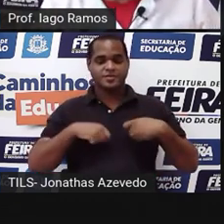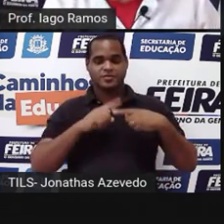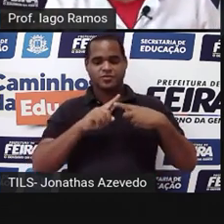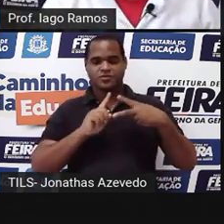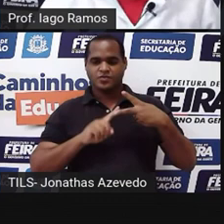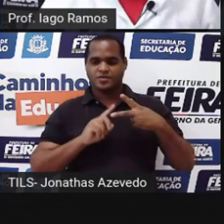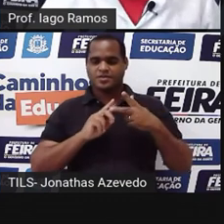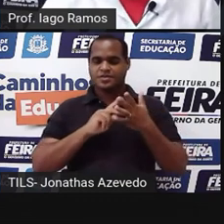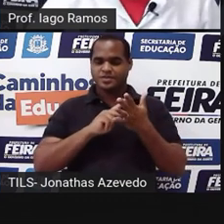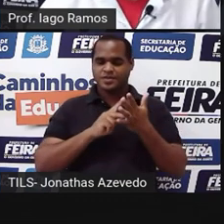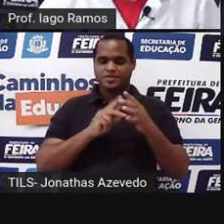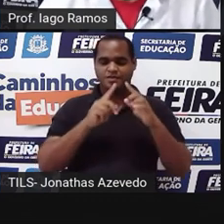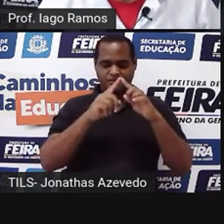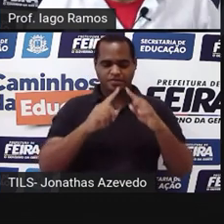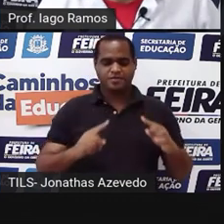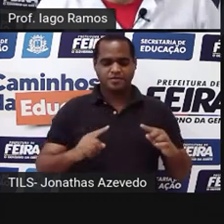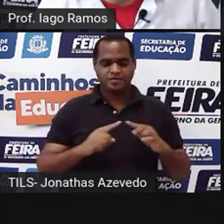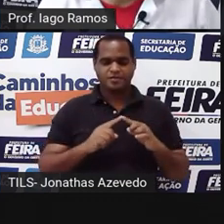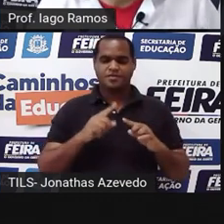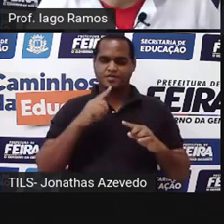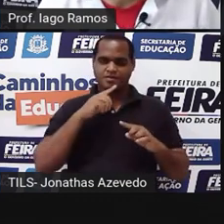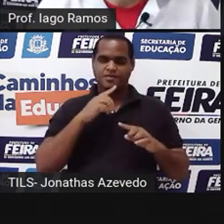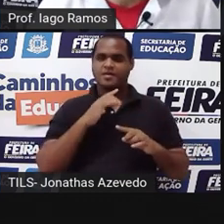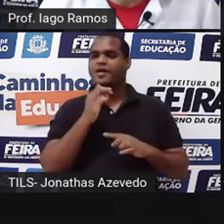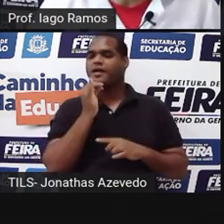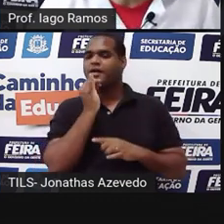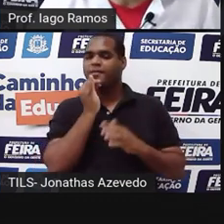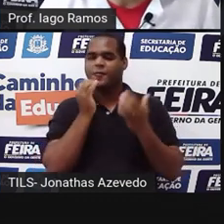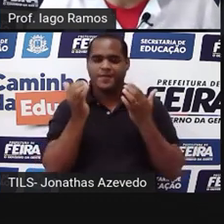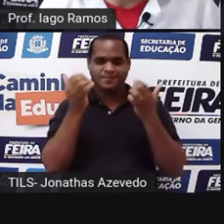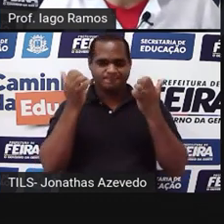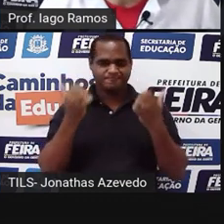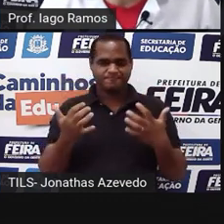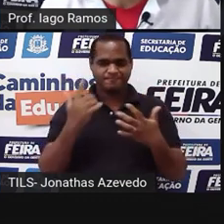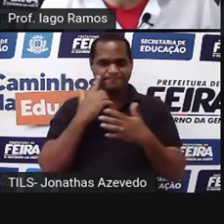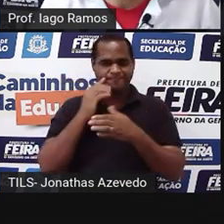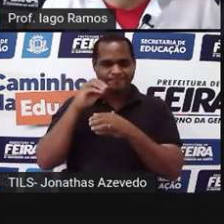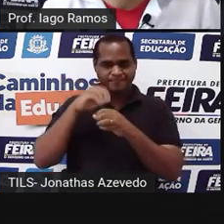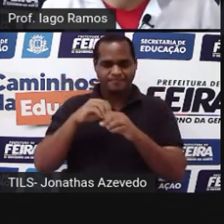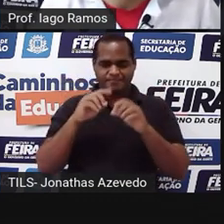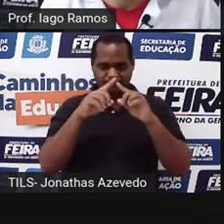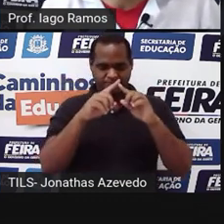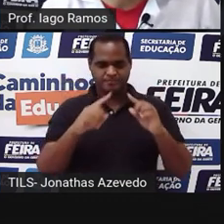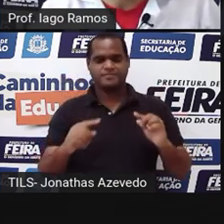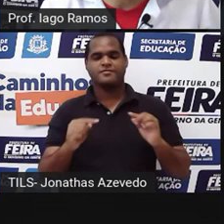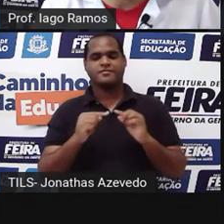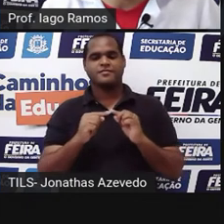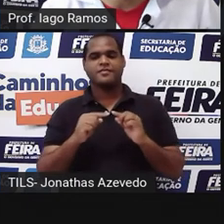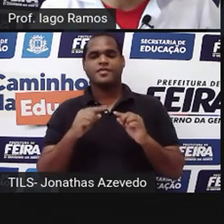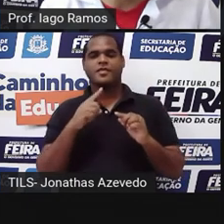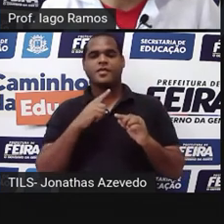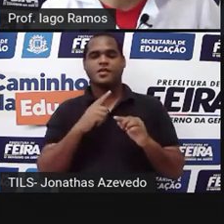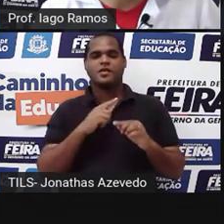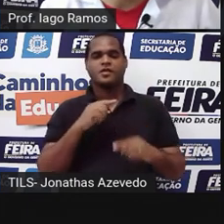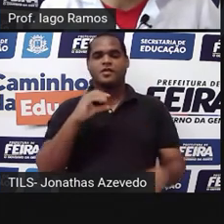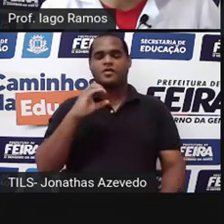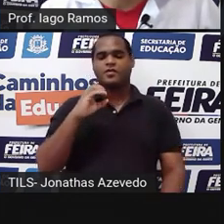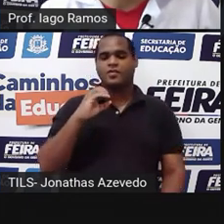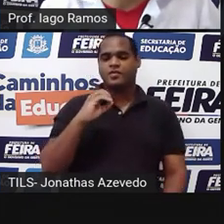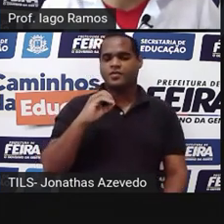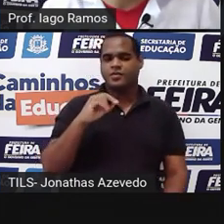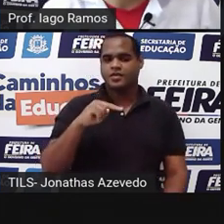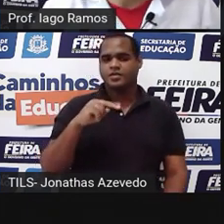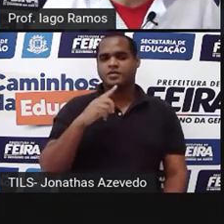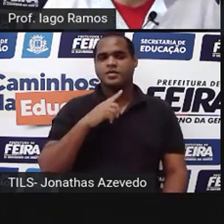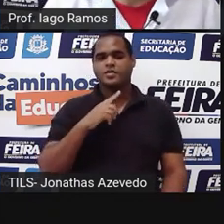triângulos. Exemplo tem ali no pequenininho o lado OM e o lado